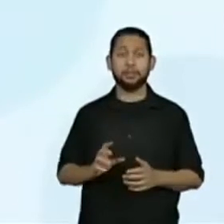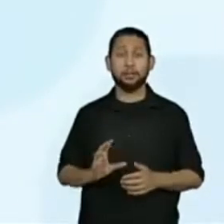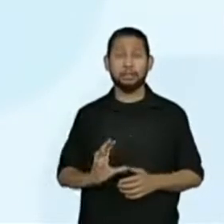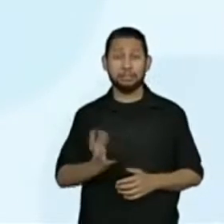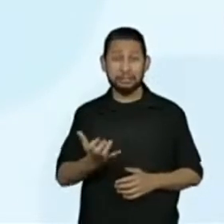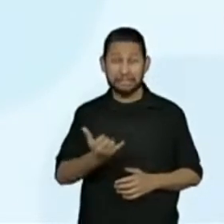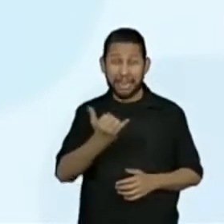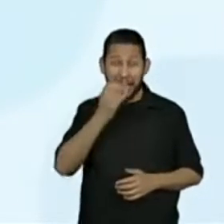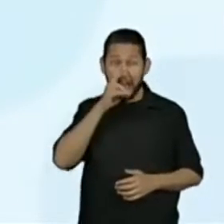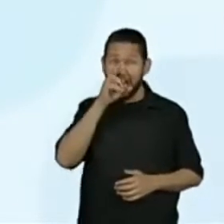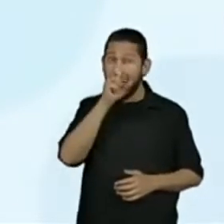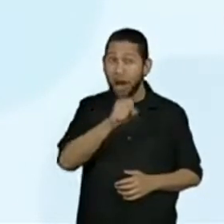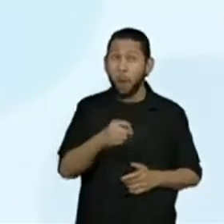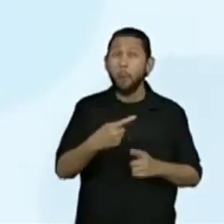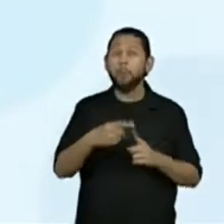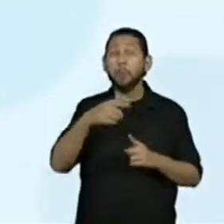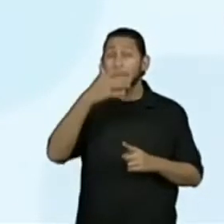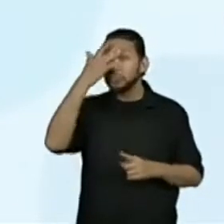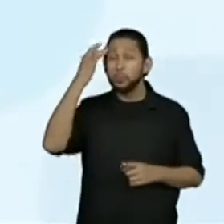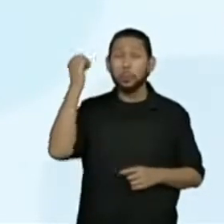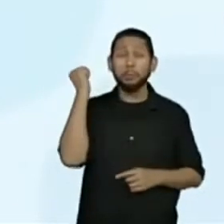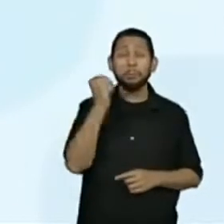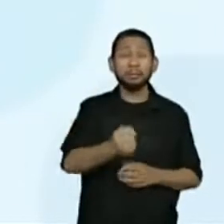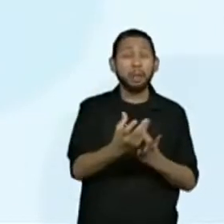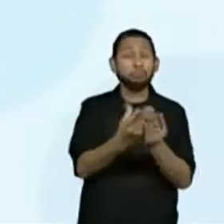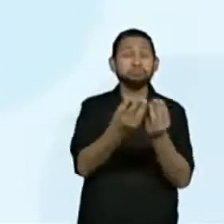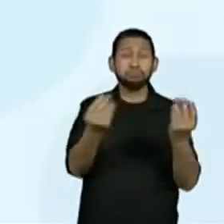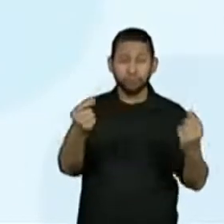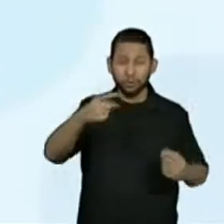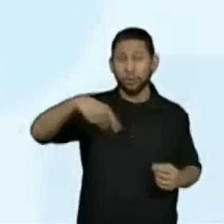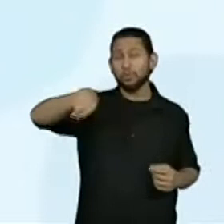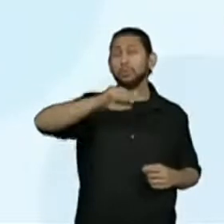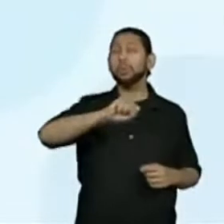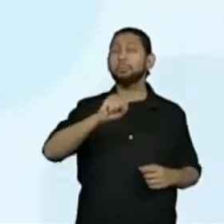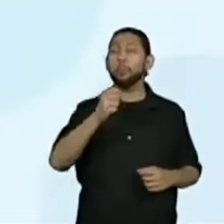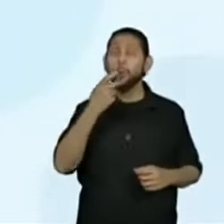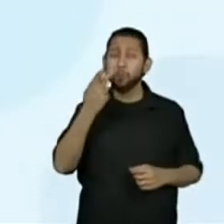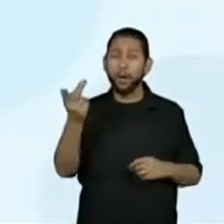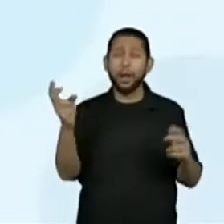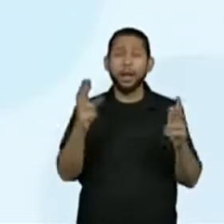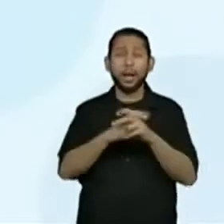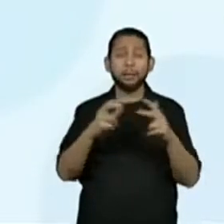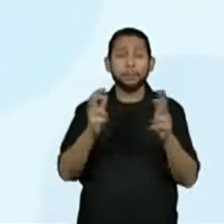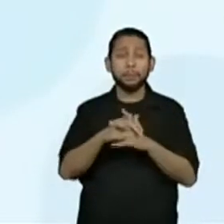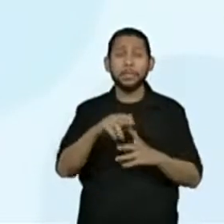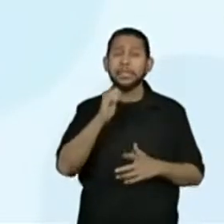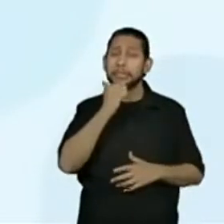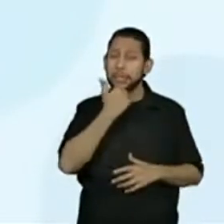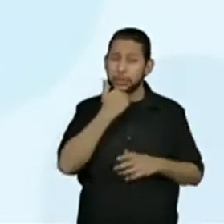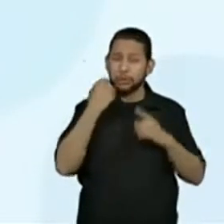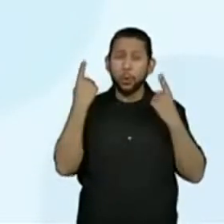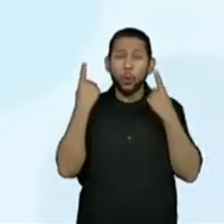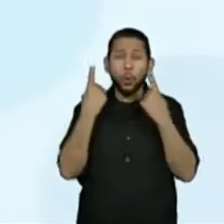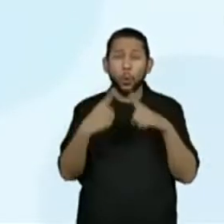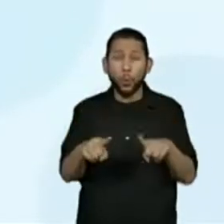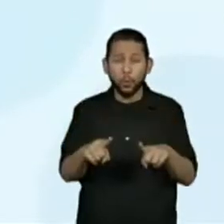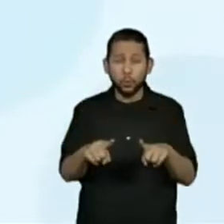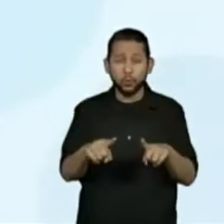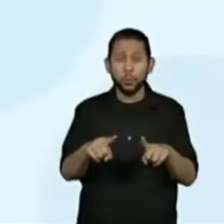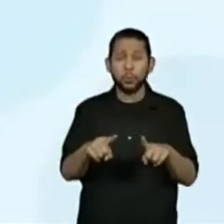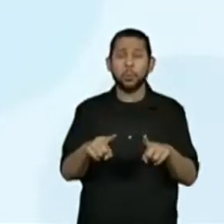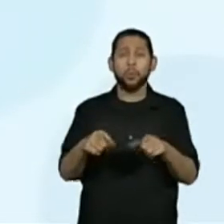Acidente grave pode matar muita pessoa. E vocês podem falar da briga dos cientistas contra os ufólogos.